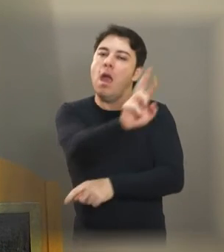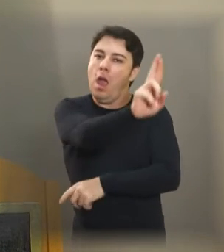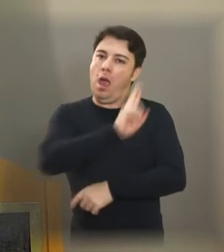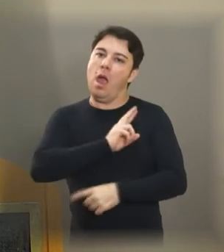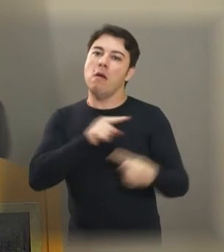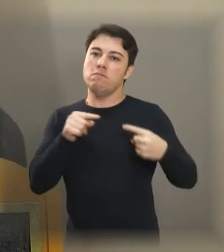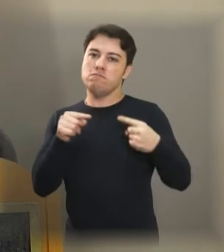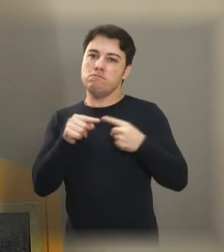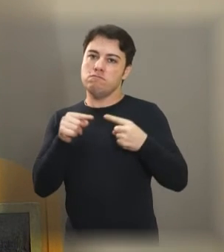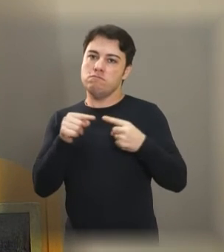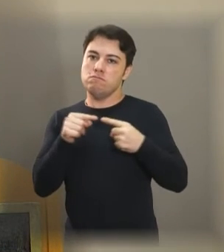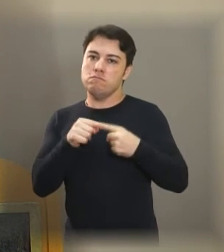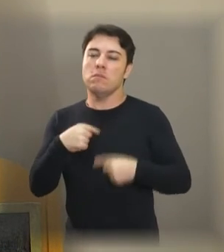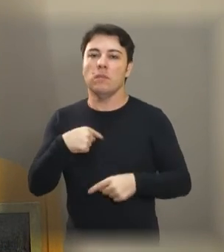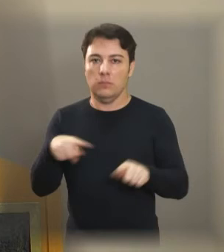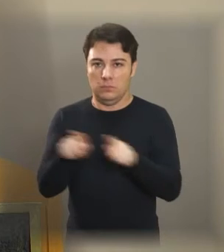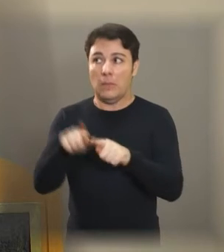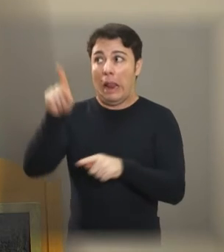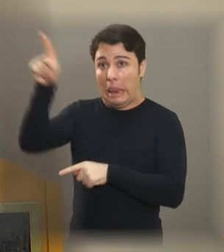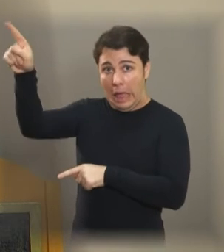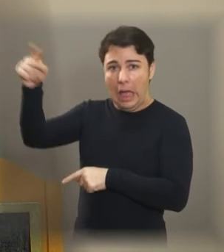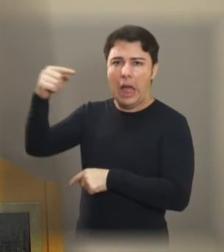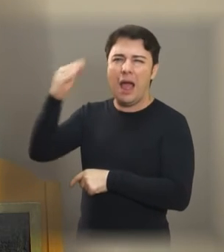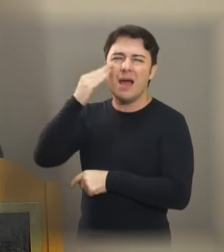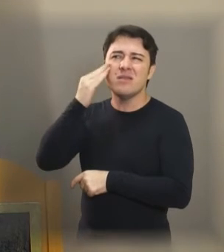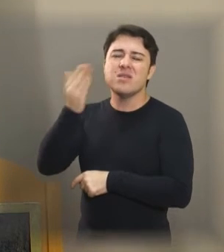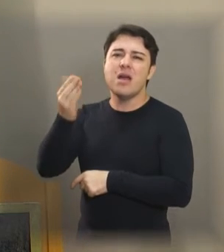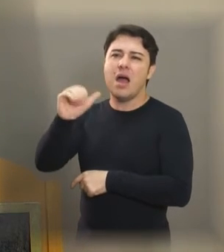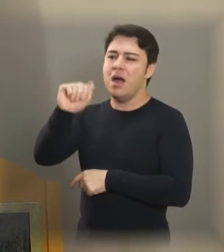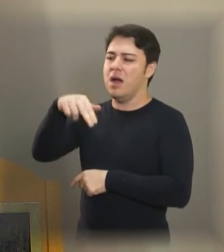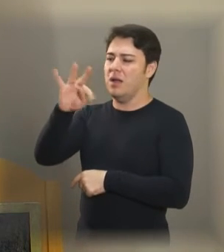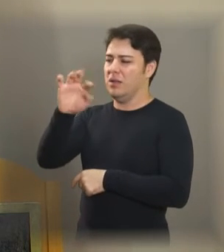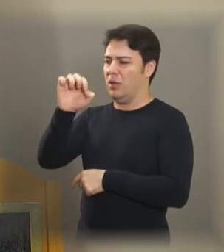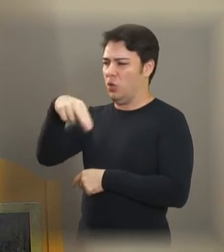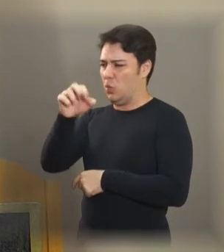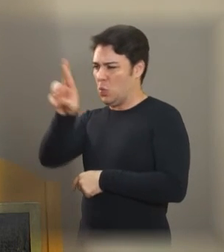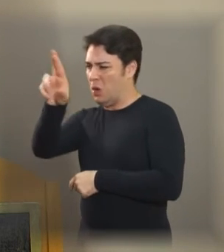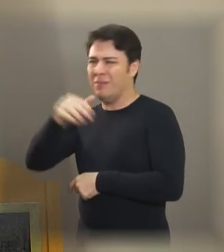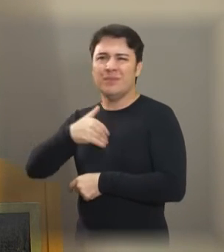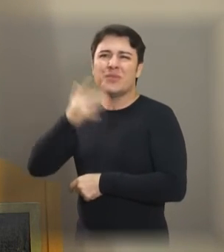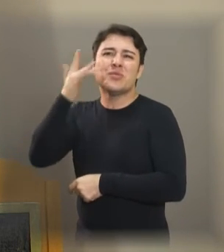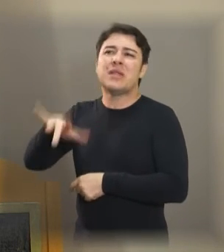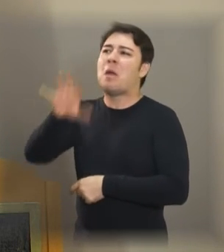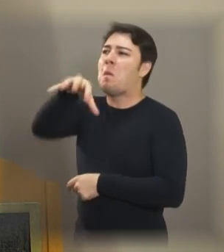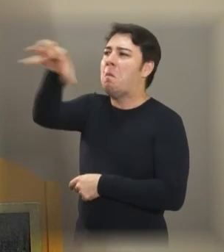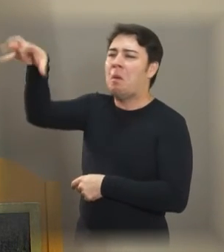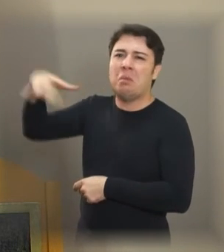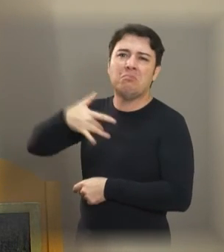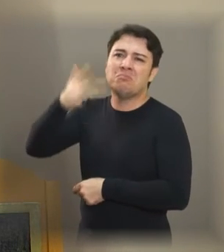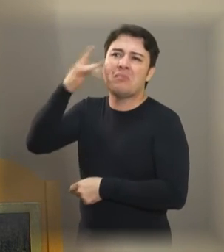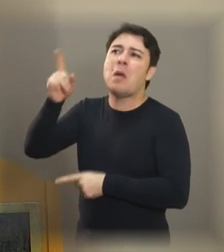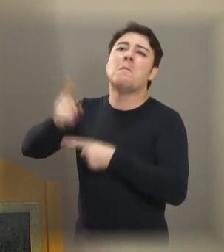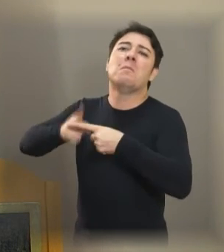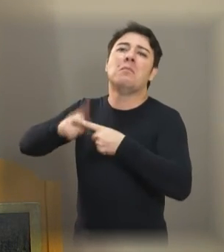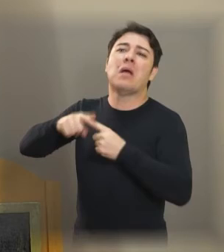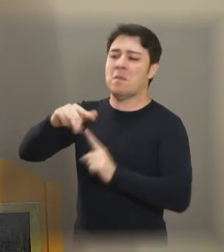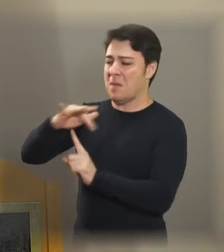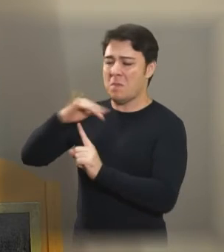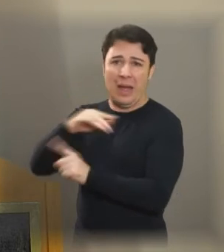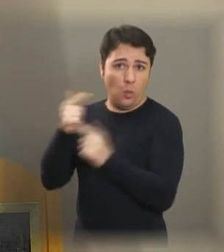E ali, acho que deve ser o antenor ou sei lá que setor que é, porque não tem mais o meio ambiente.